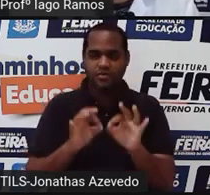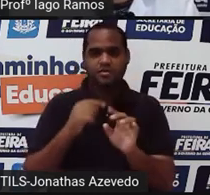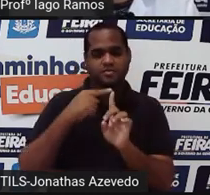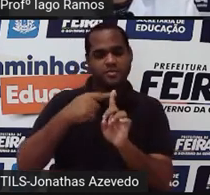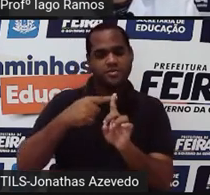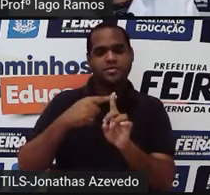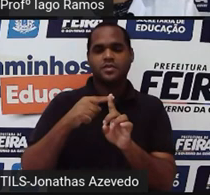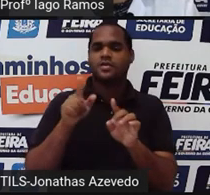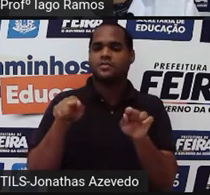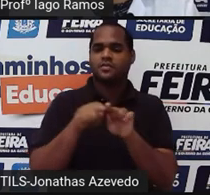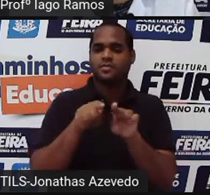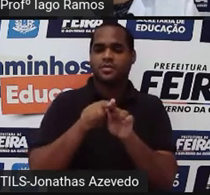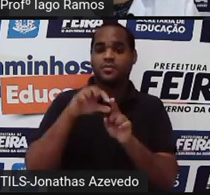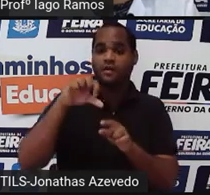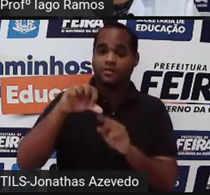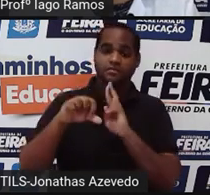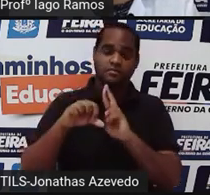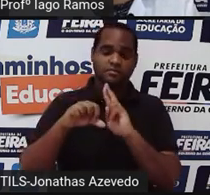Então ali vai dar um 9.